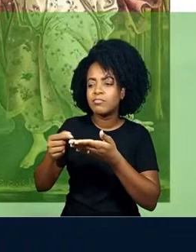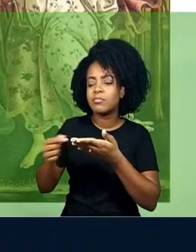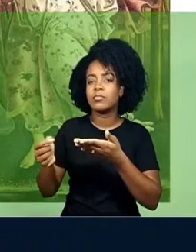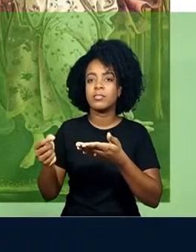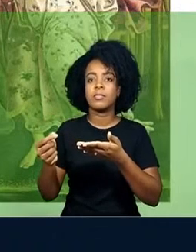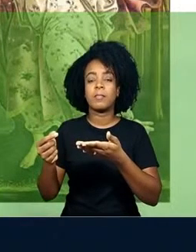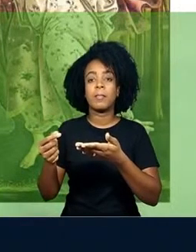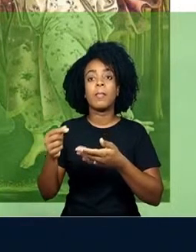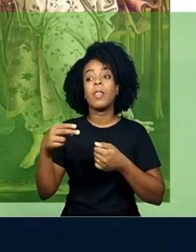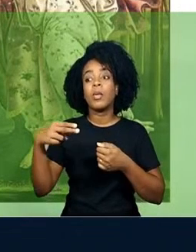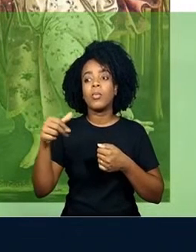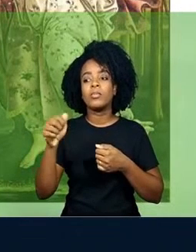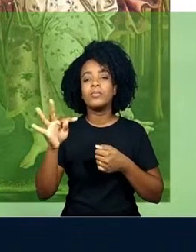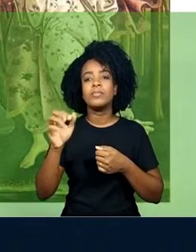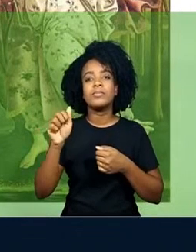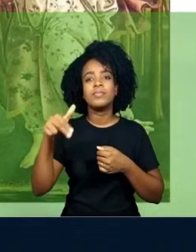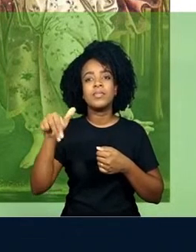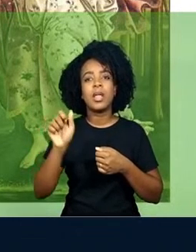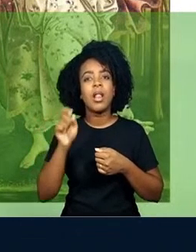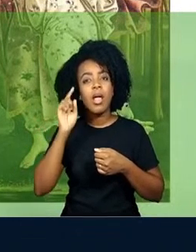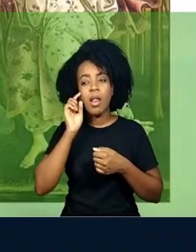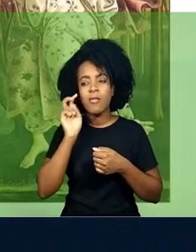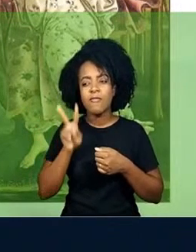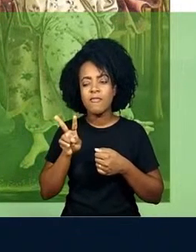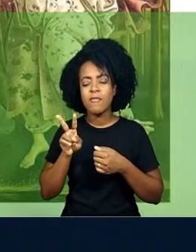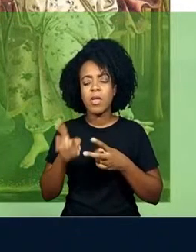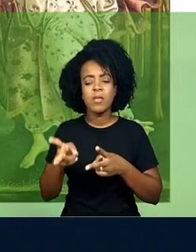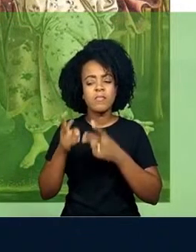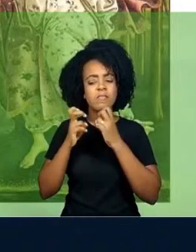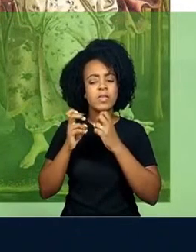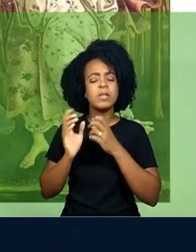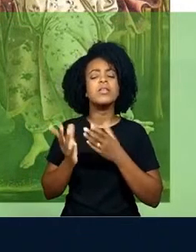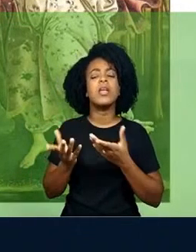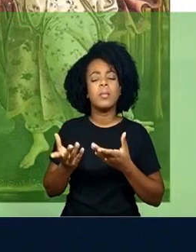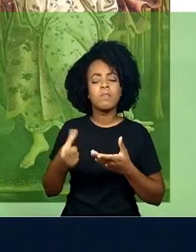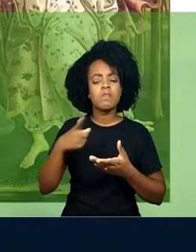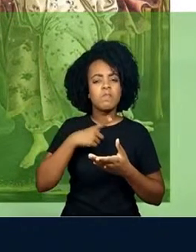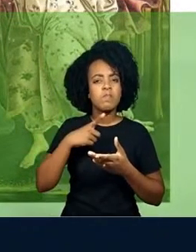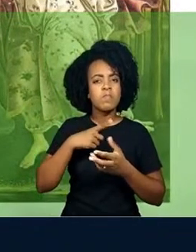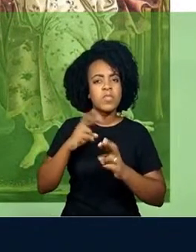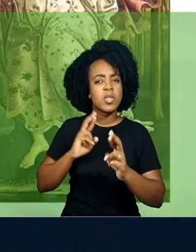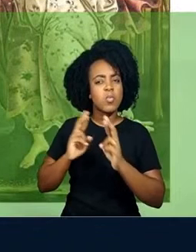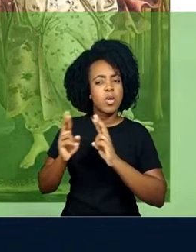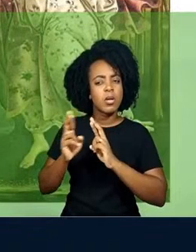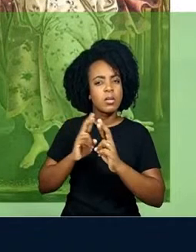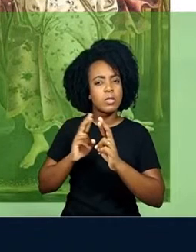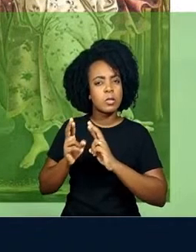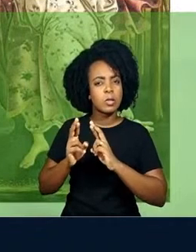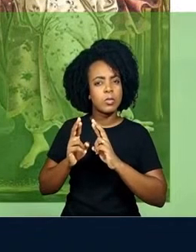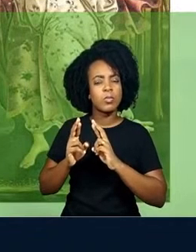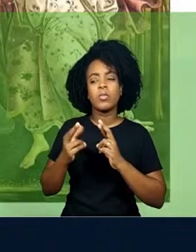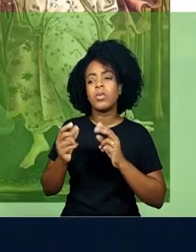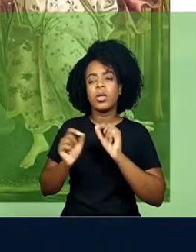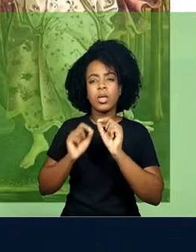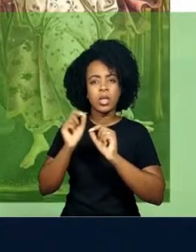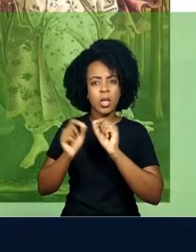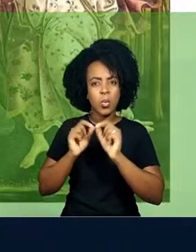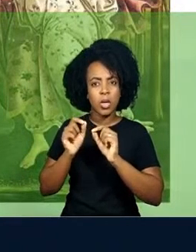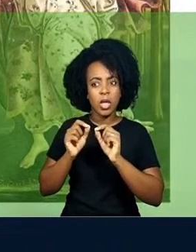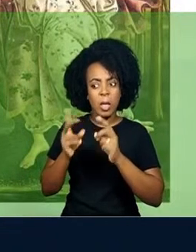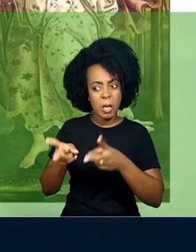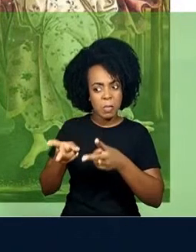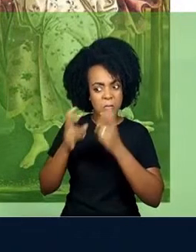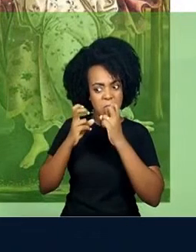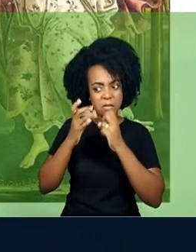Nathan percebe na obra uma relação que não está nem no automático nem no